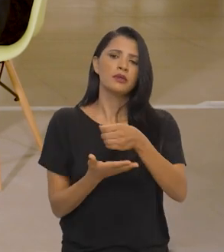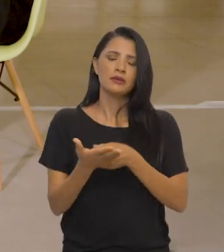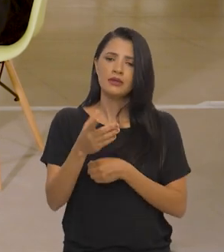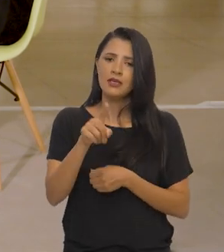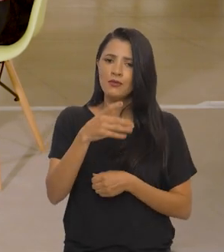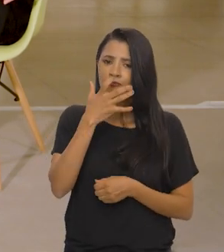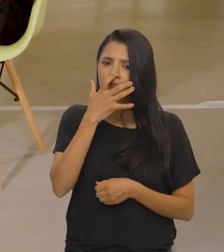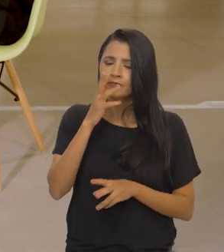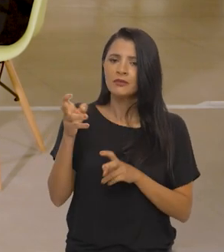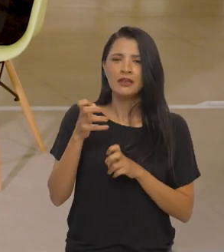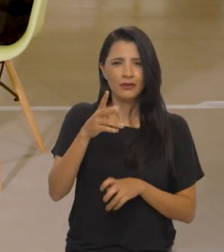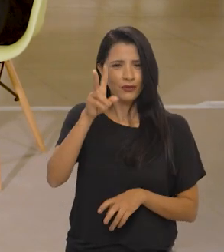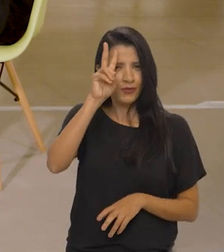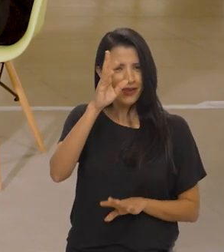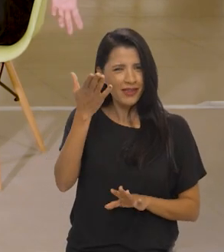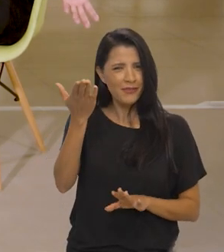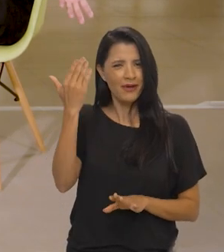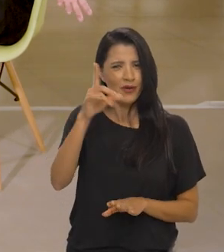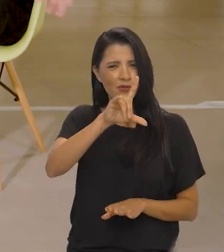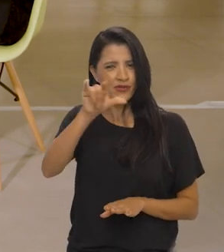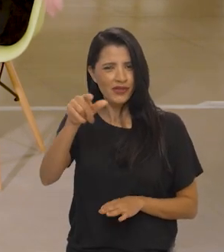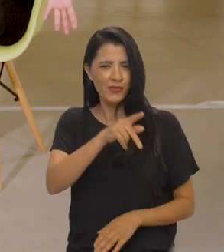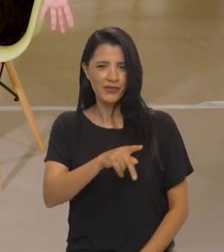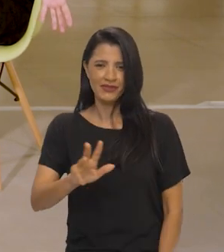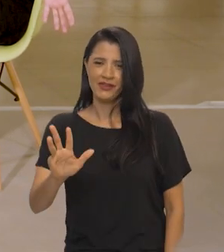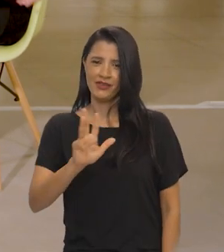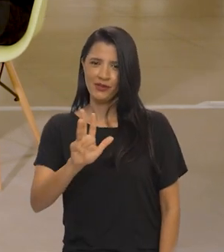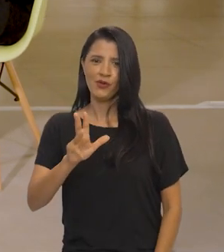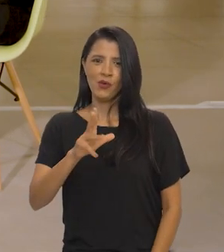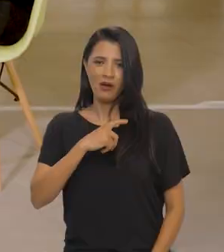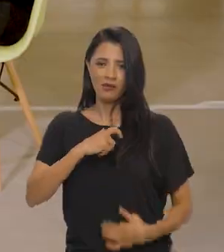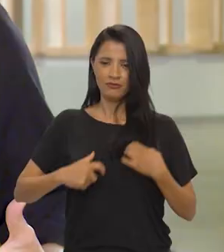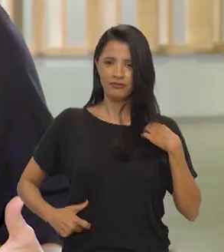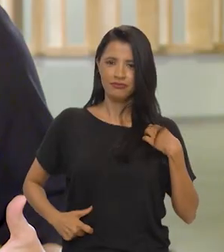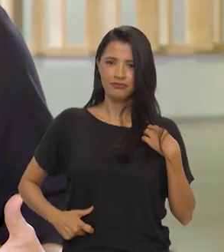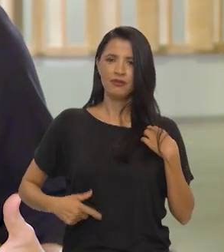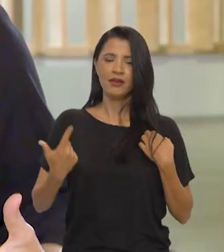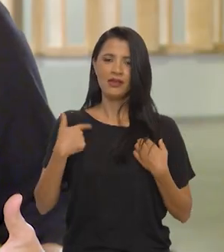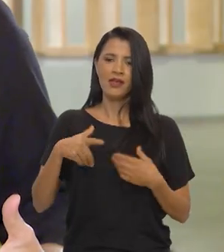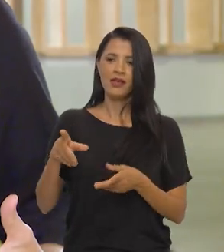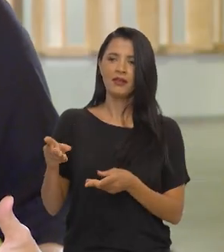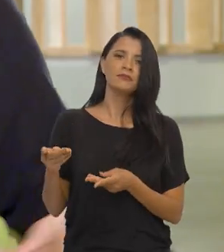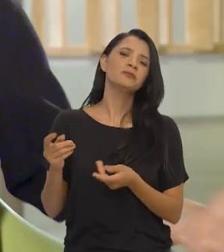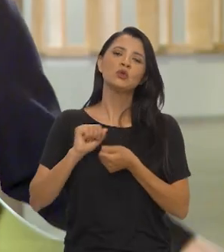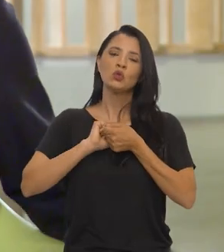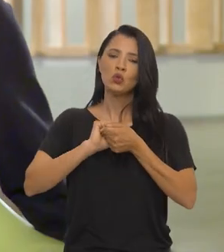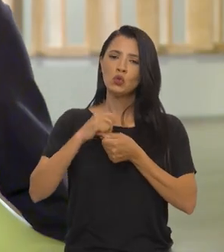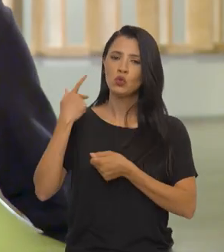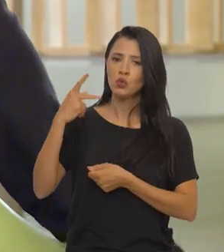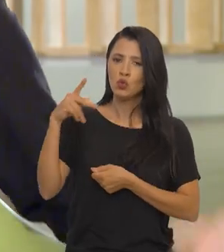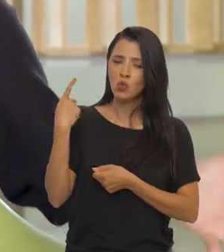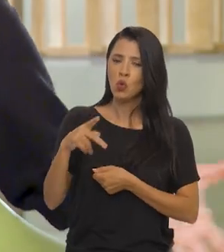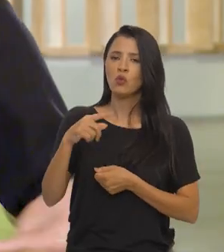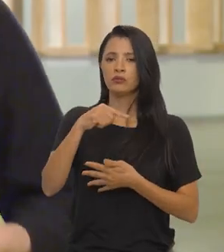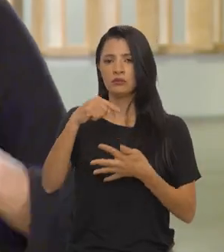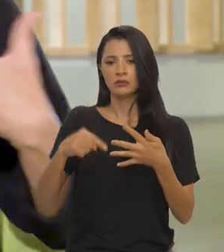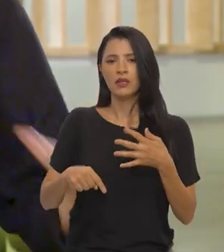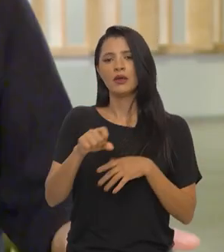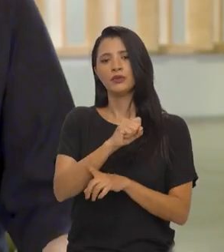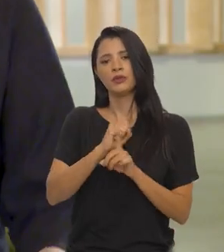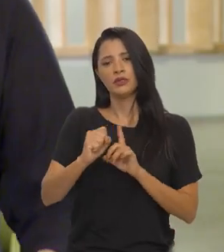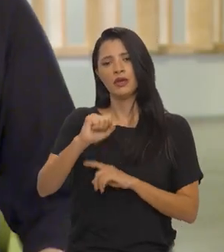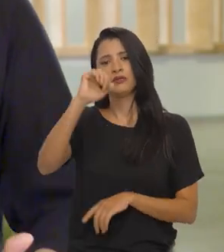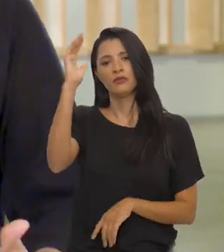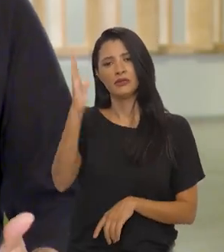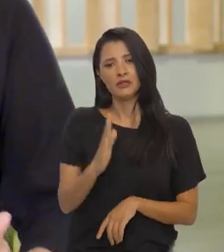princípio, esse é um horizonte. Quem não lembra, né, o dia em que o presidente Lula toma posse e ele traz consigo, né, o